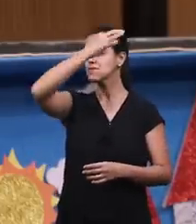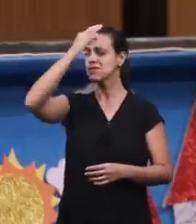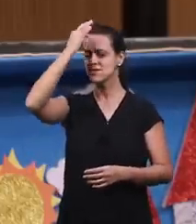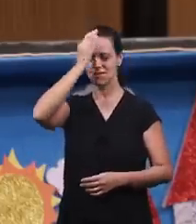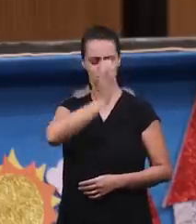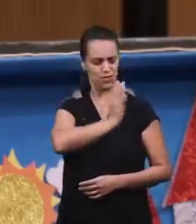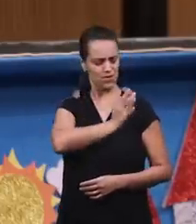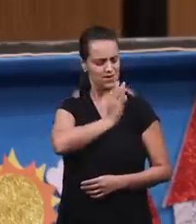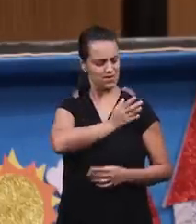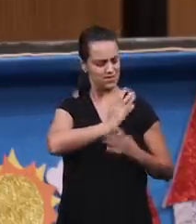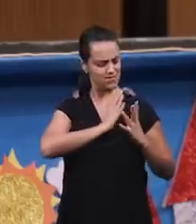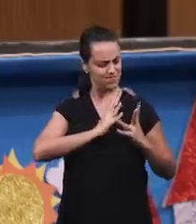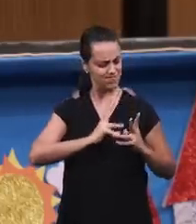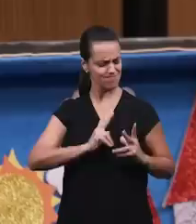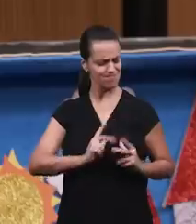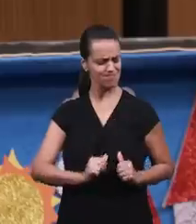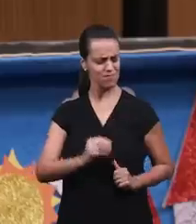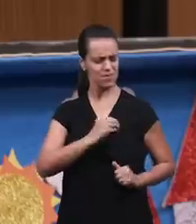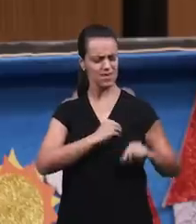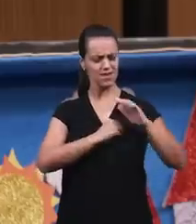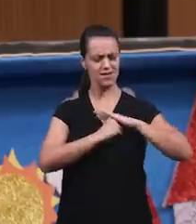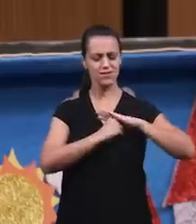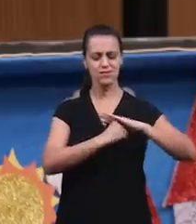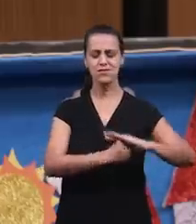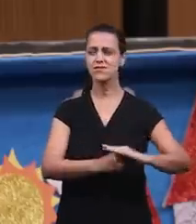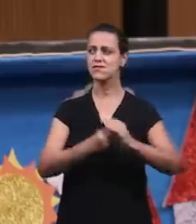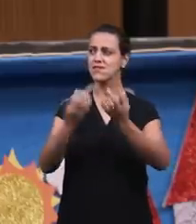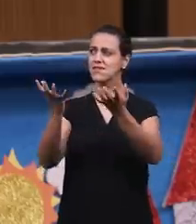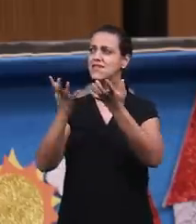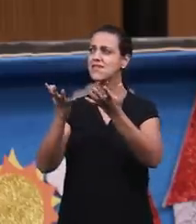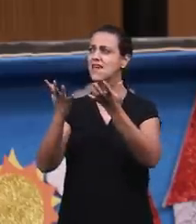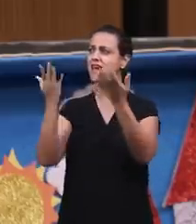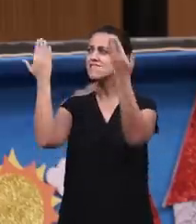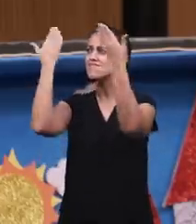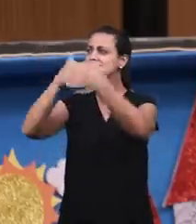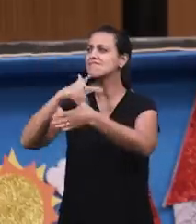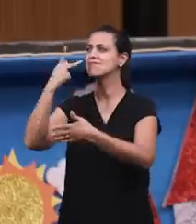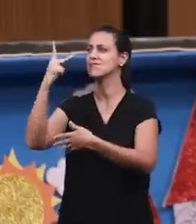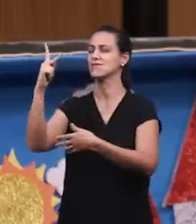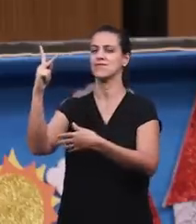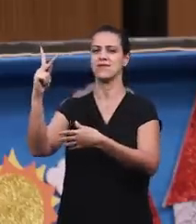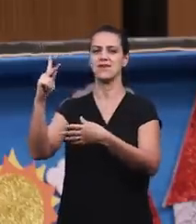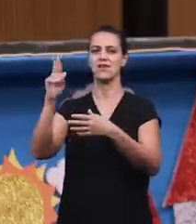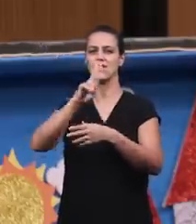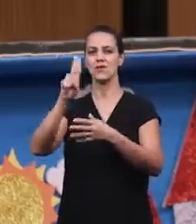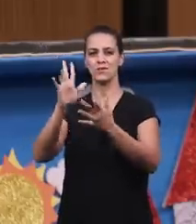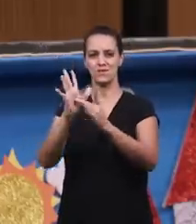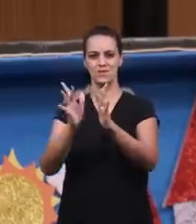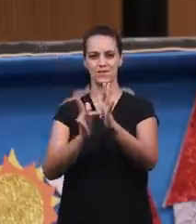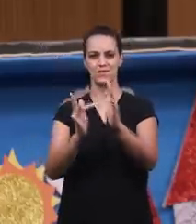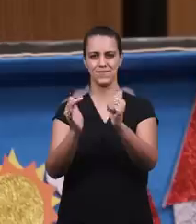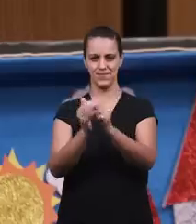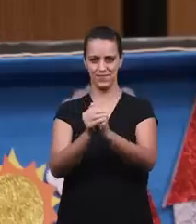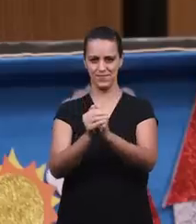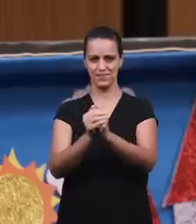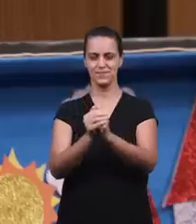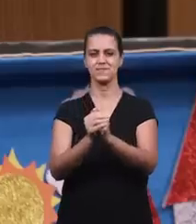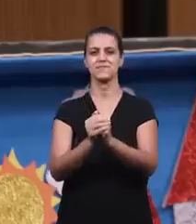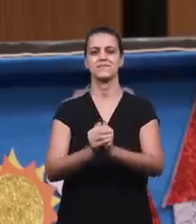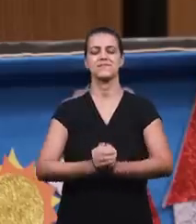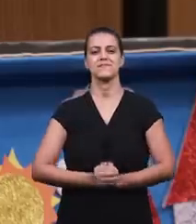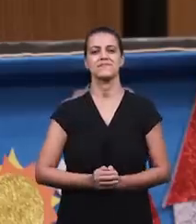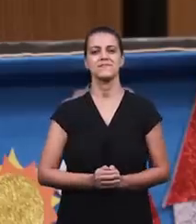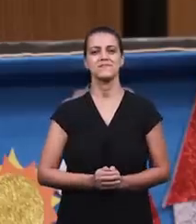Limpa o nosso coração, porque queremos ser aceitos na Tua presença. Em nome de Jesus. Amém.